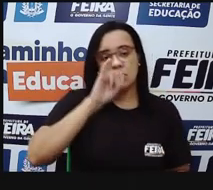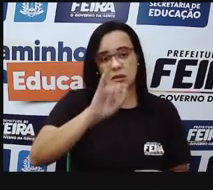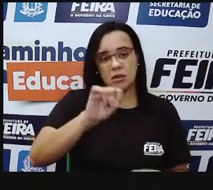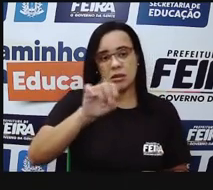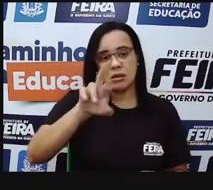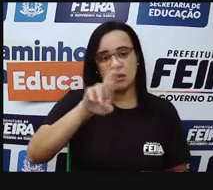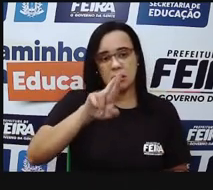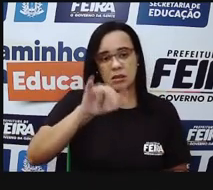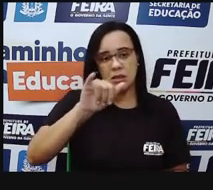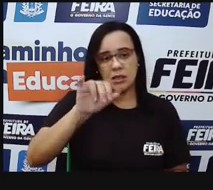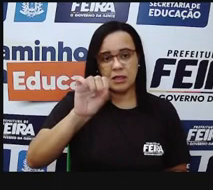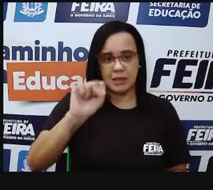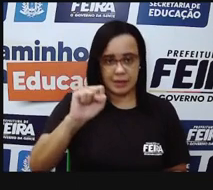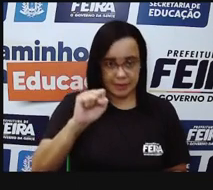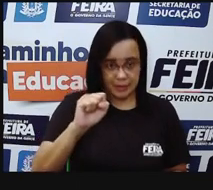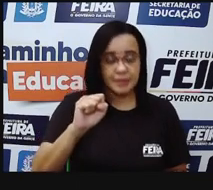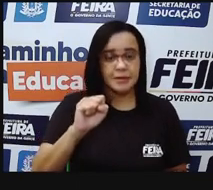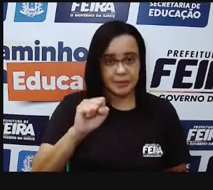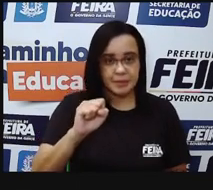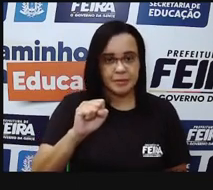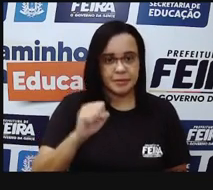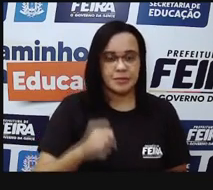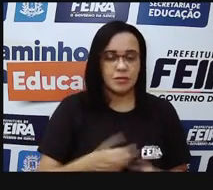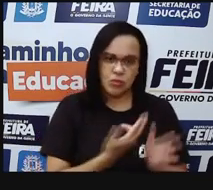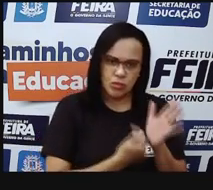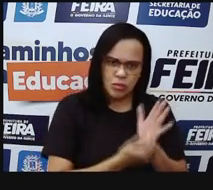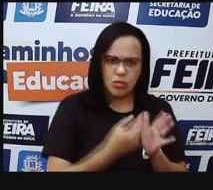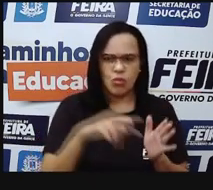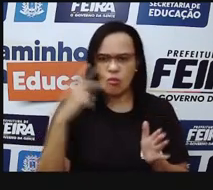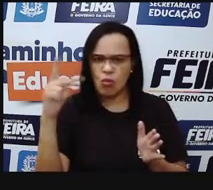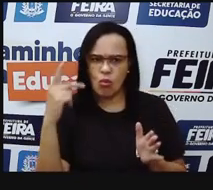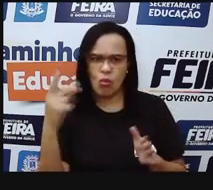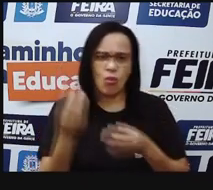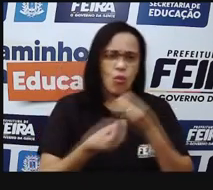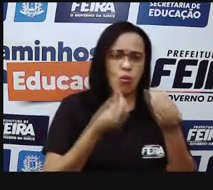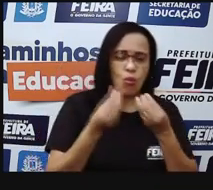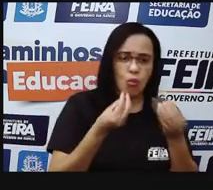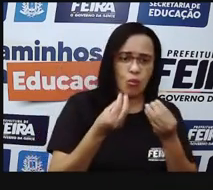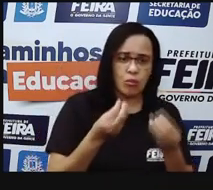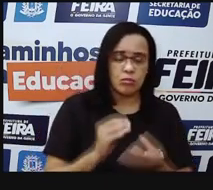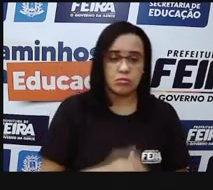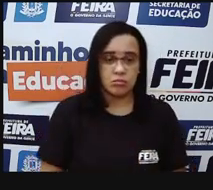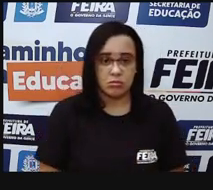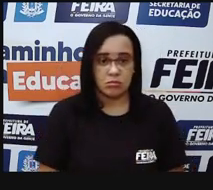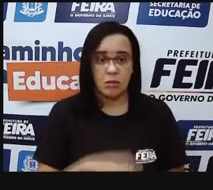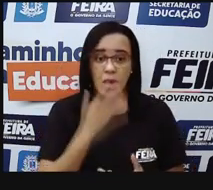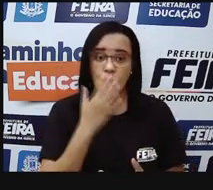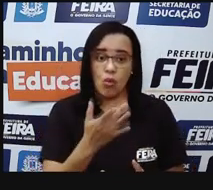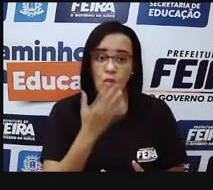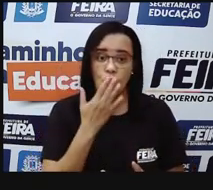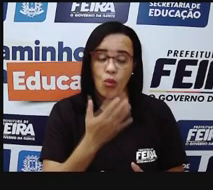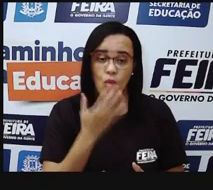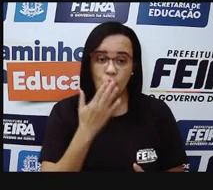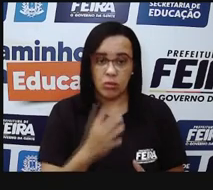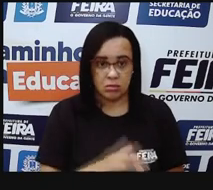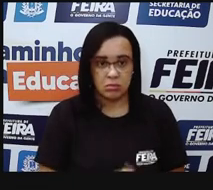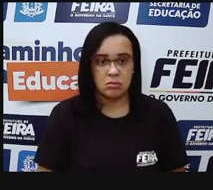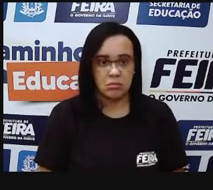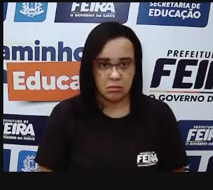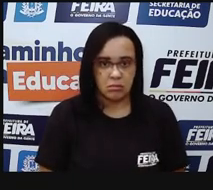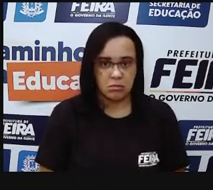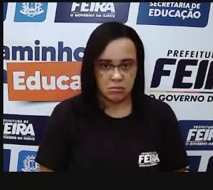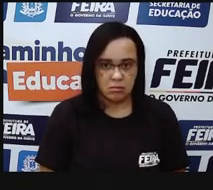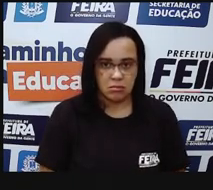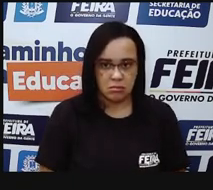dar, vamos dizer assim, a cor do olho, né, que a gente consegue identificar como a cor do olho. E internamente, o que a gente